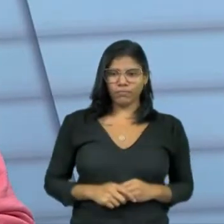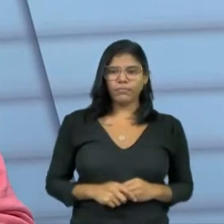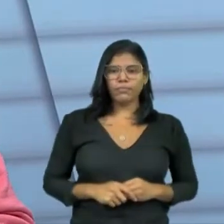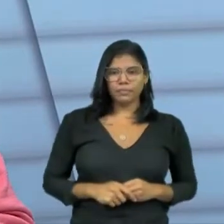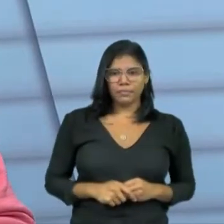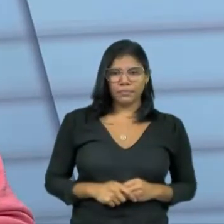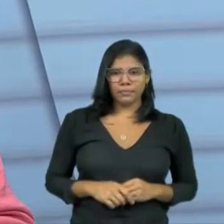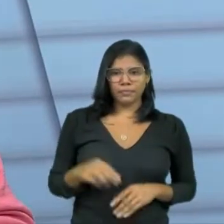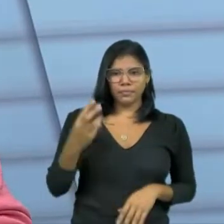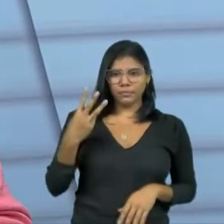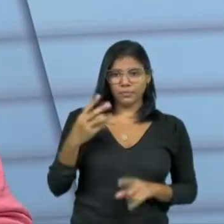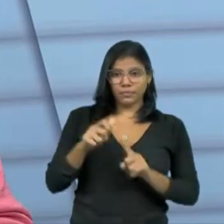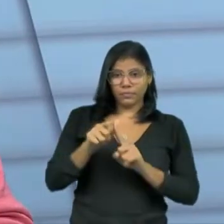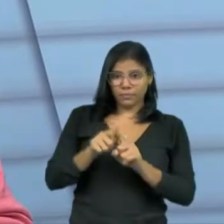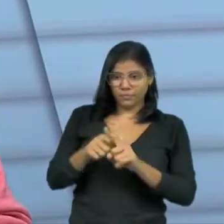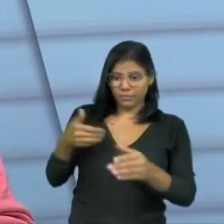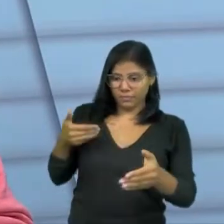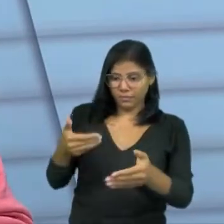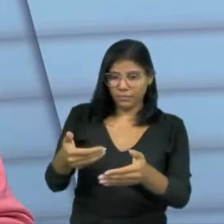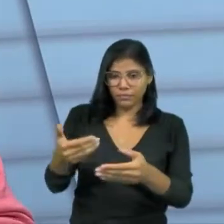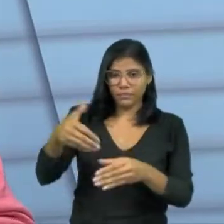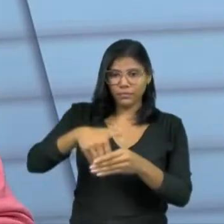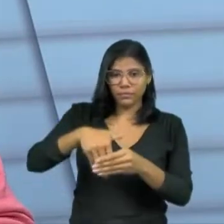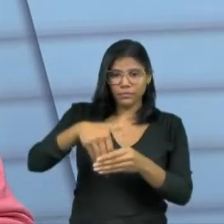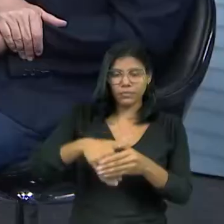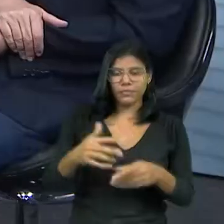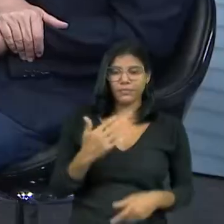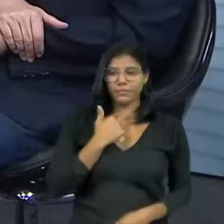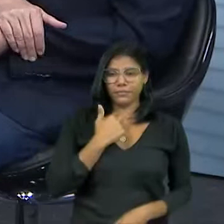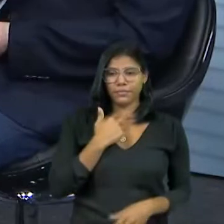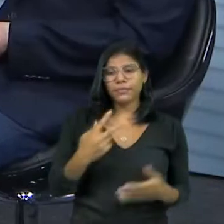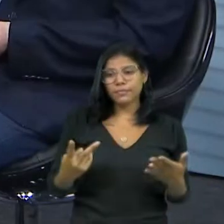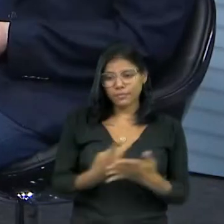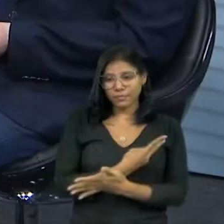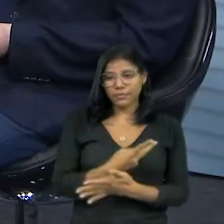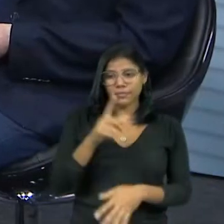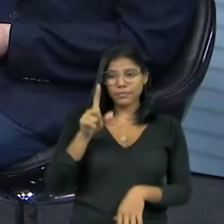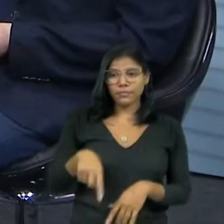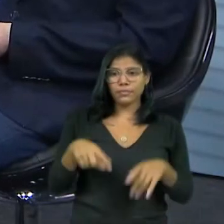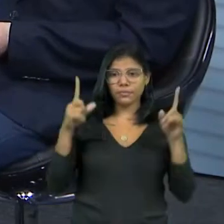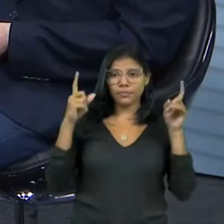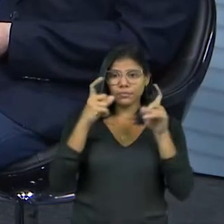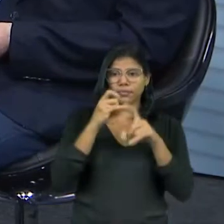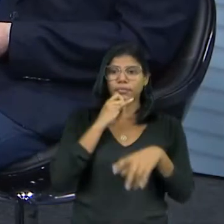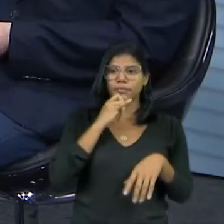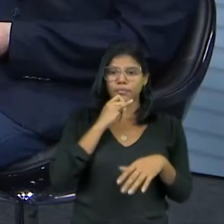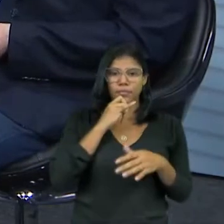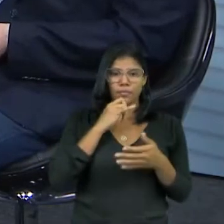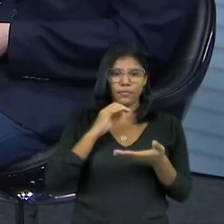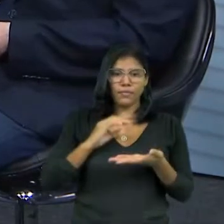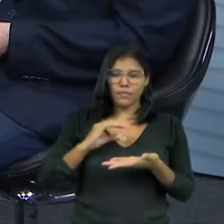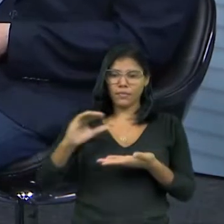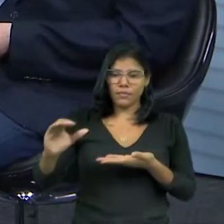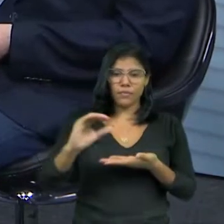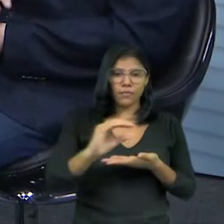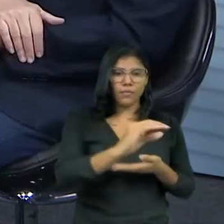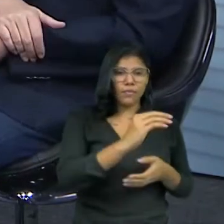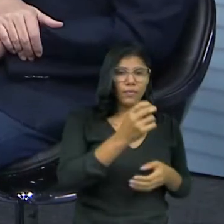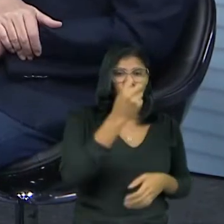três meses para a eleição, esse processo não Porque é complicado. Você transfere para o prefeito e tal, aí pode